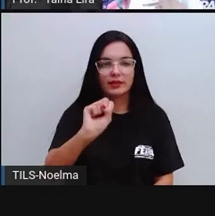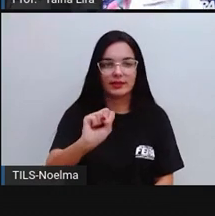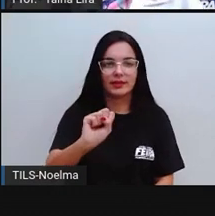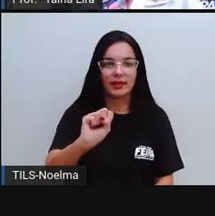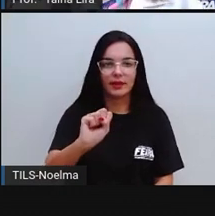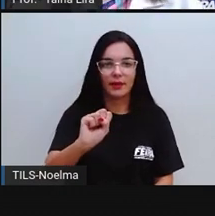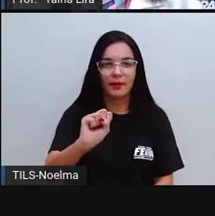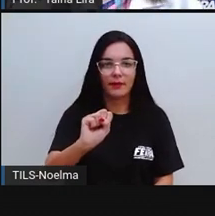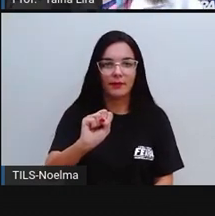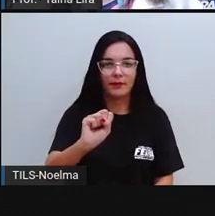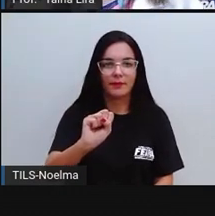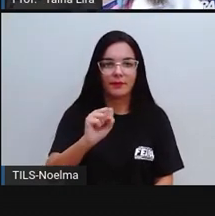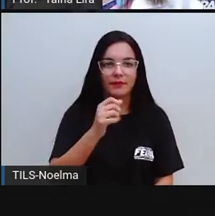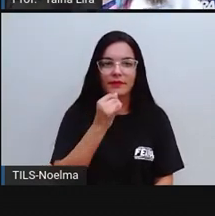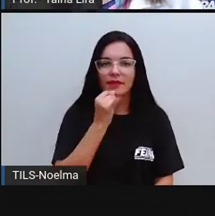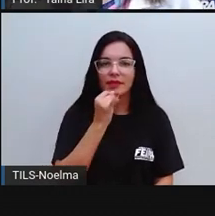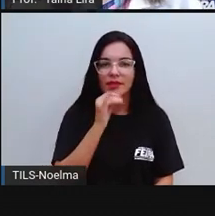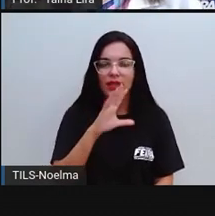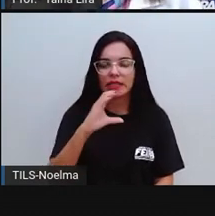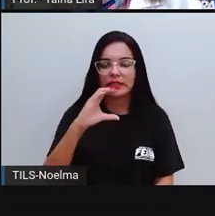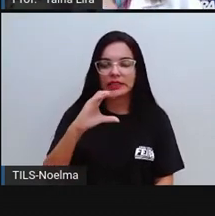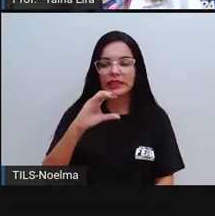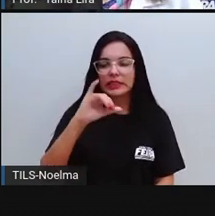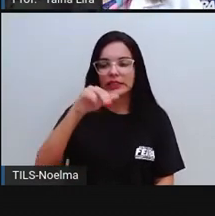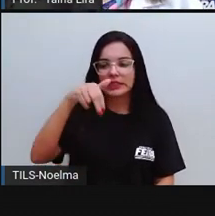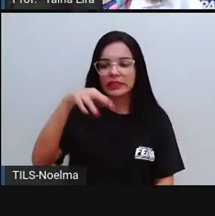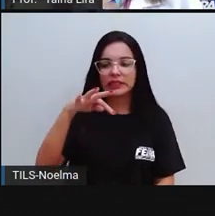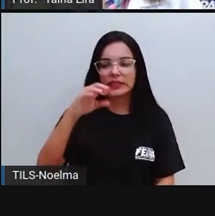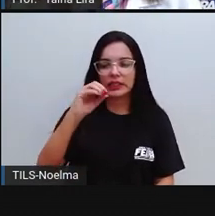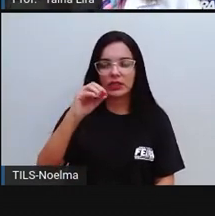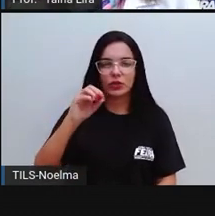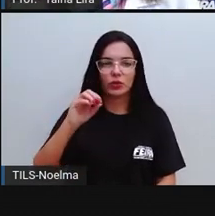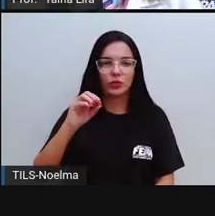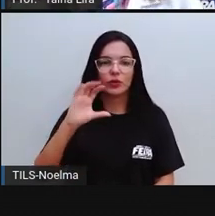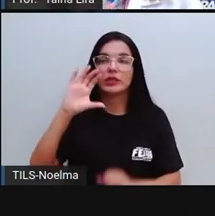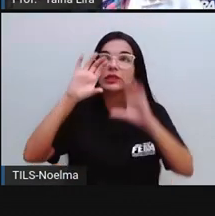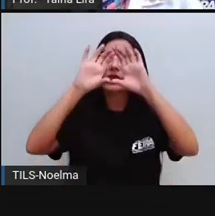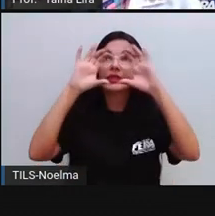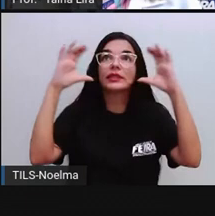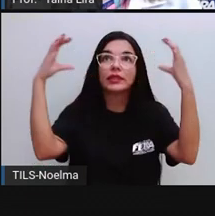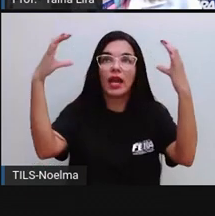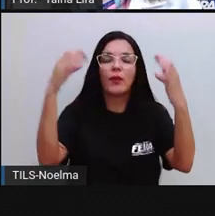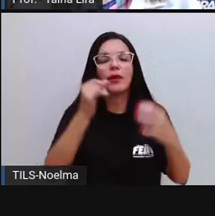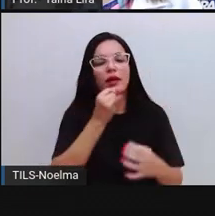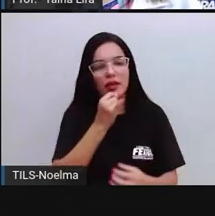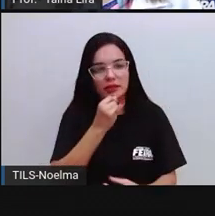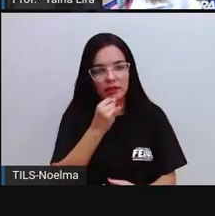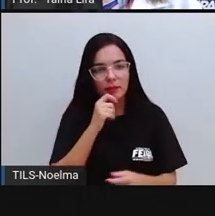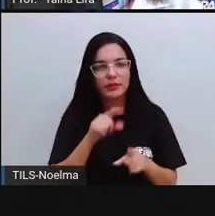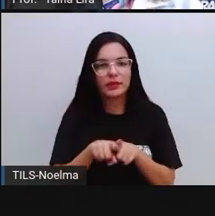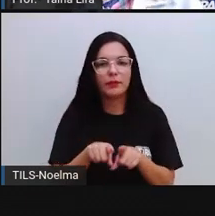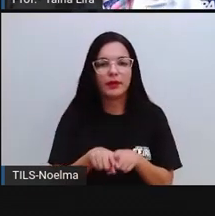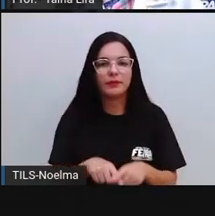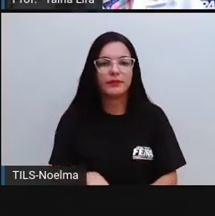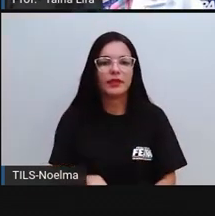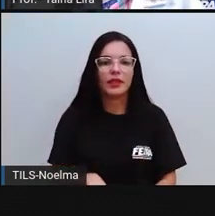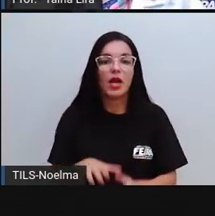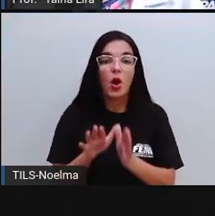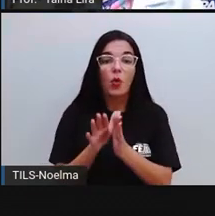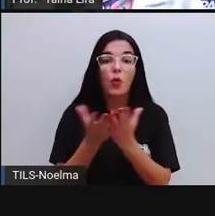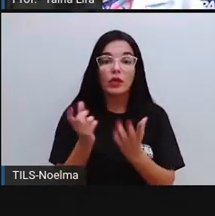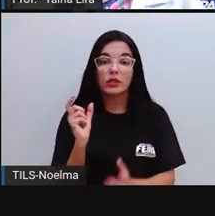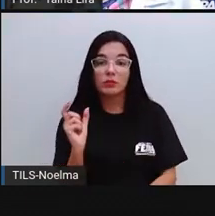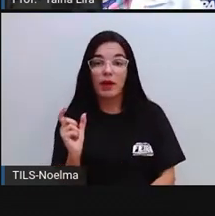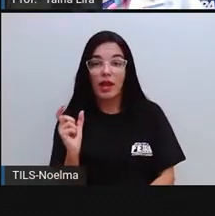bom? Por exemplo, cinto, tá? Céu, são exemplos aí, tá? Quando